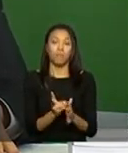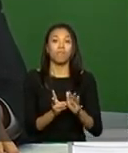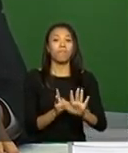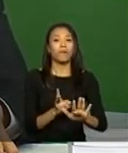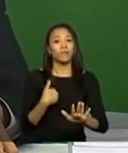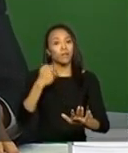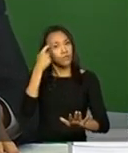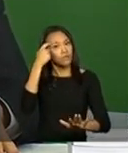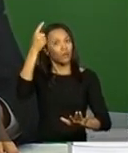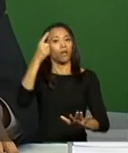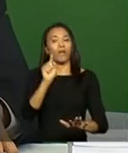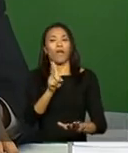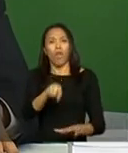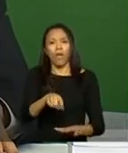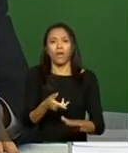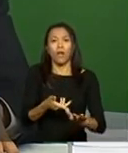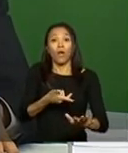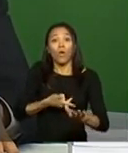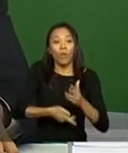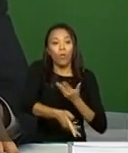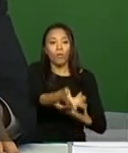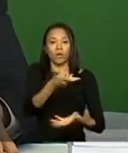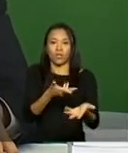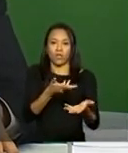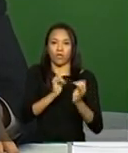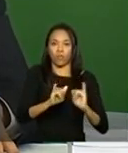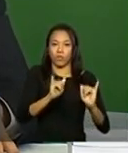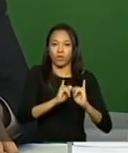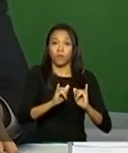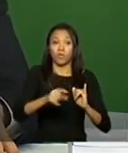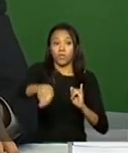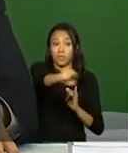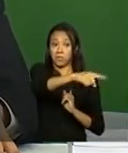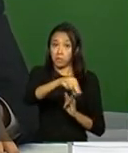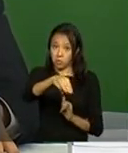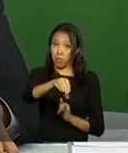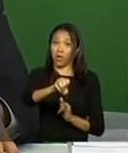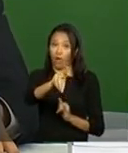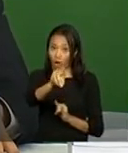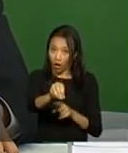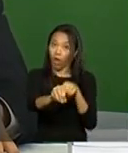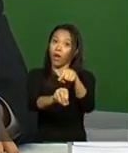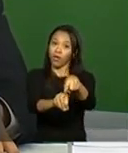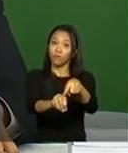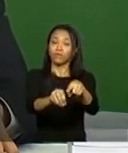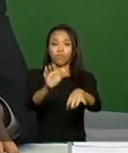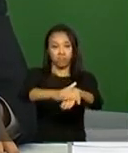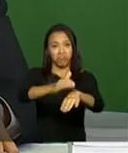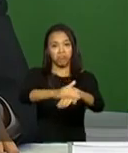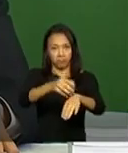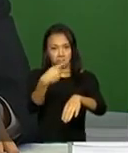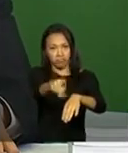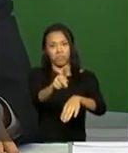dividido, compartilhado, que o mercado também possa fazer as suas avaliações.